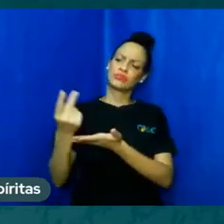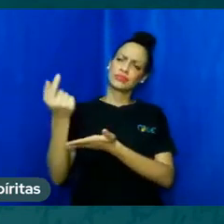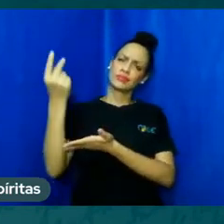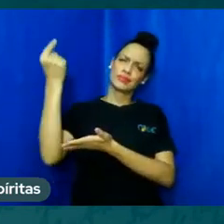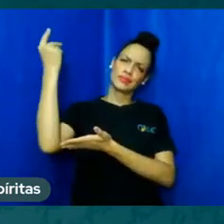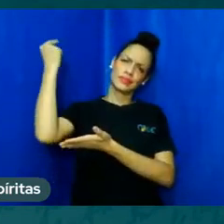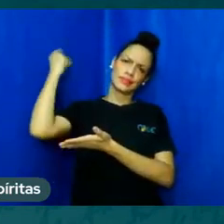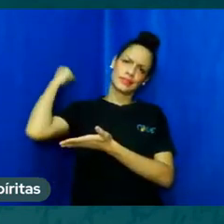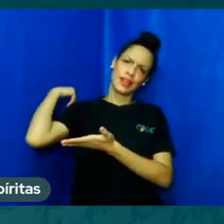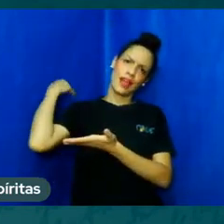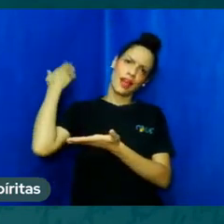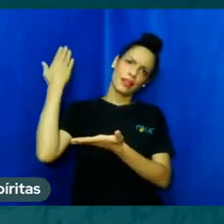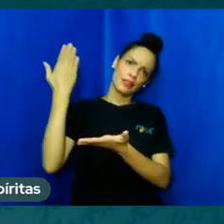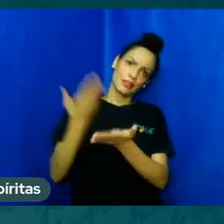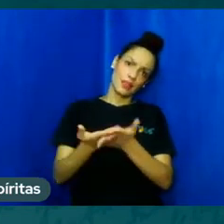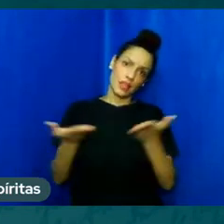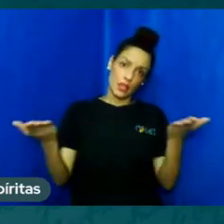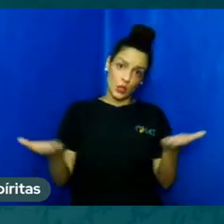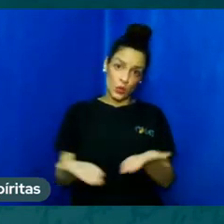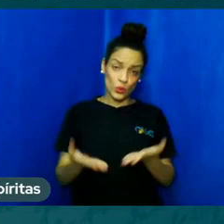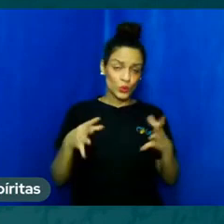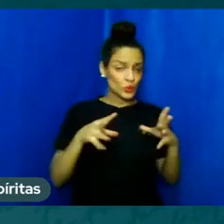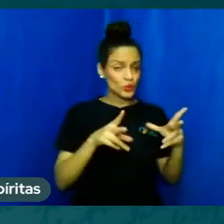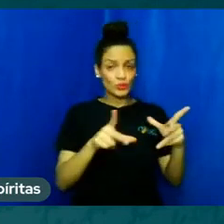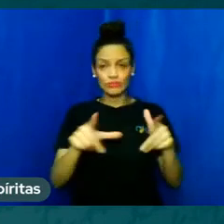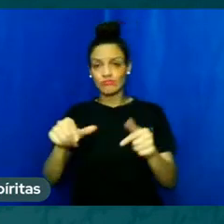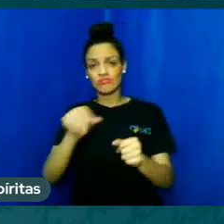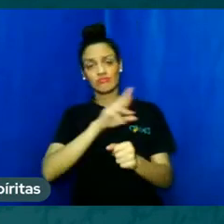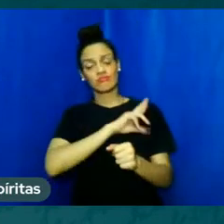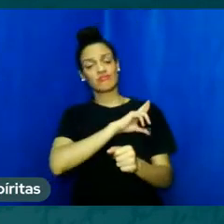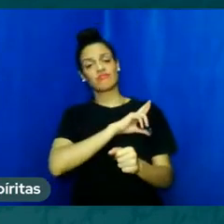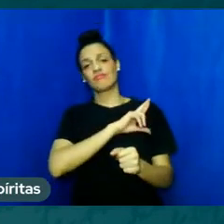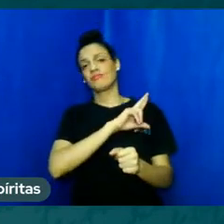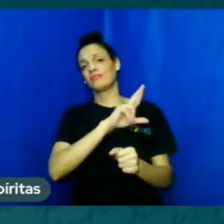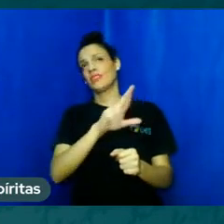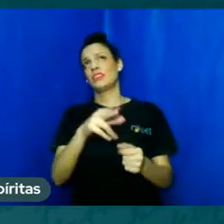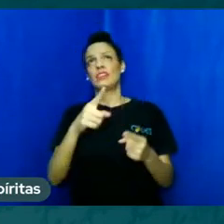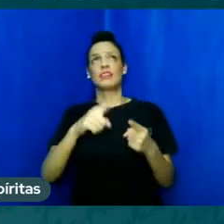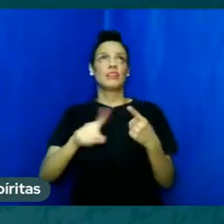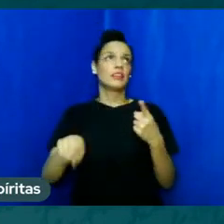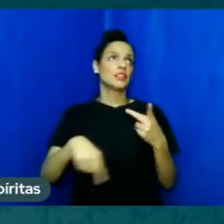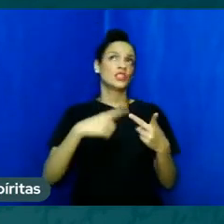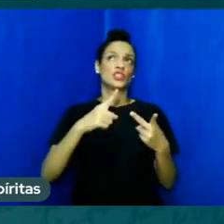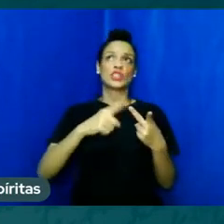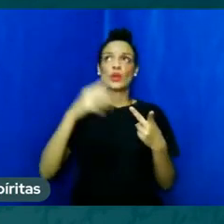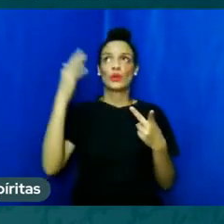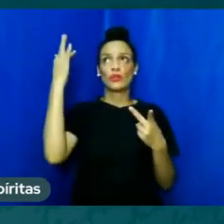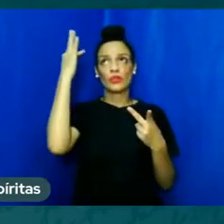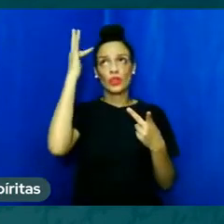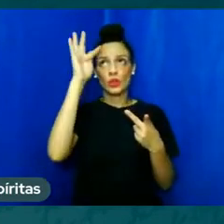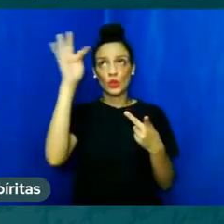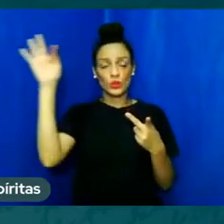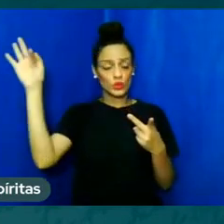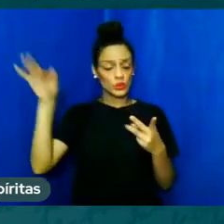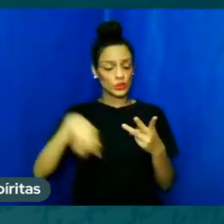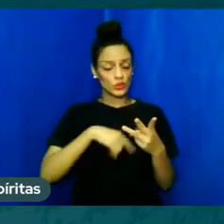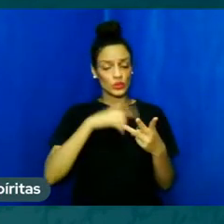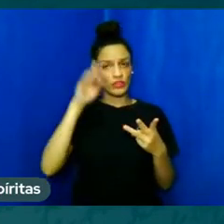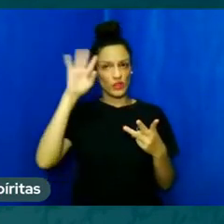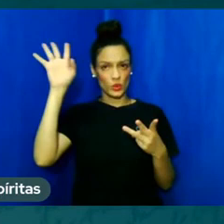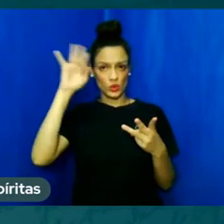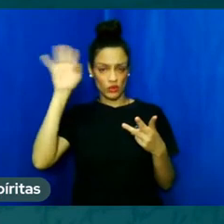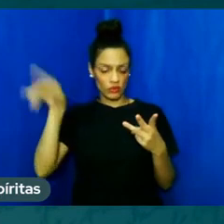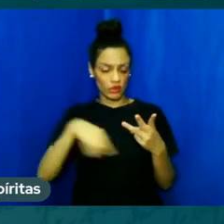né? Todas as religiões, as filosofias, todas elas nos falam de ética, de